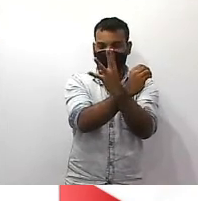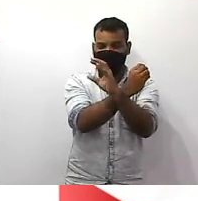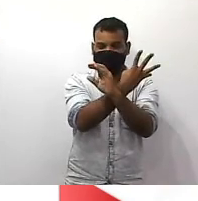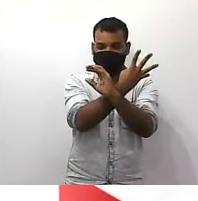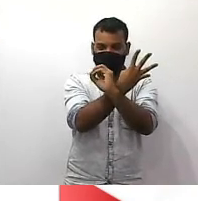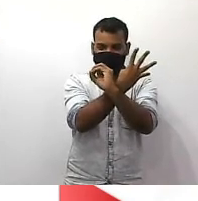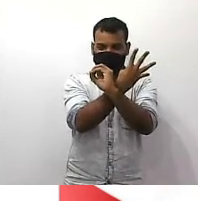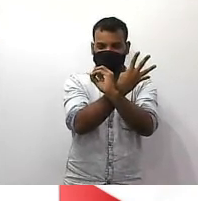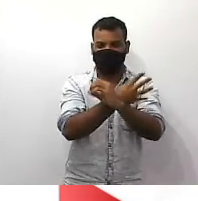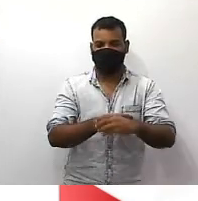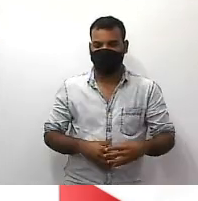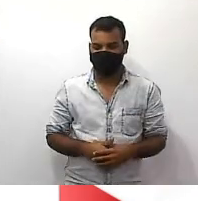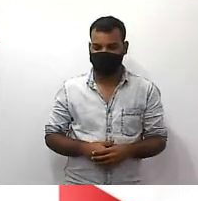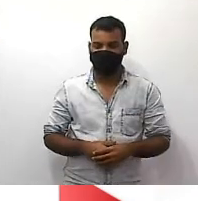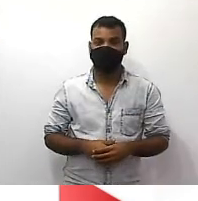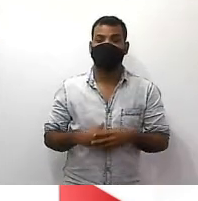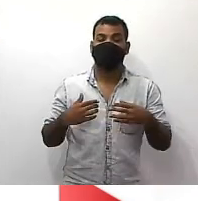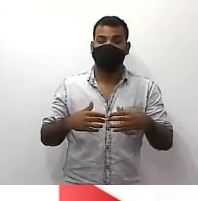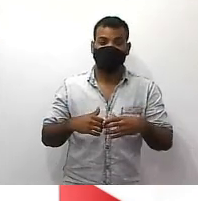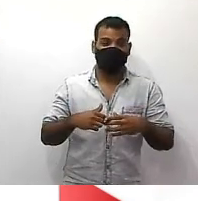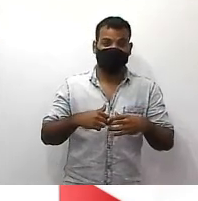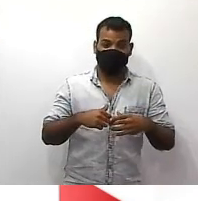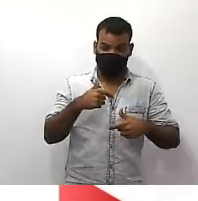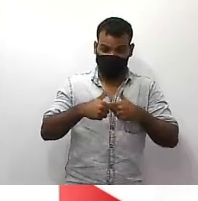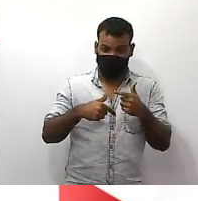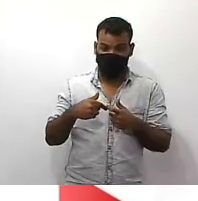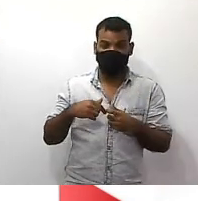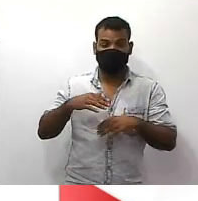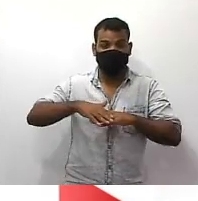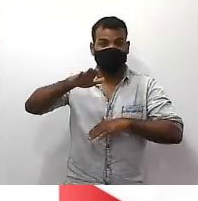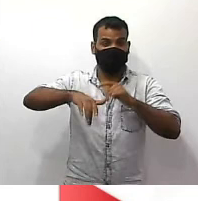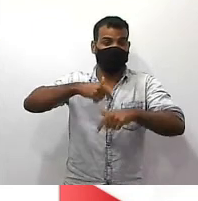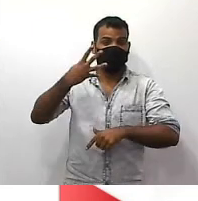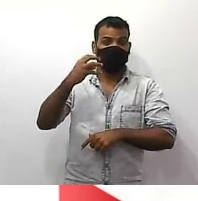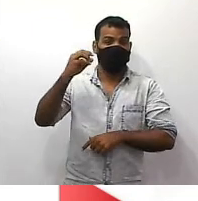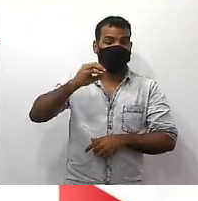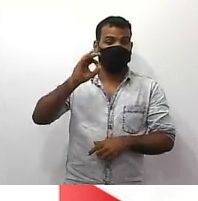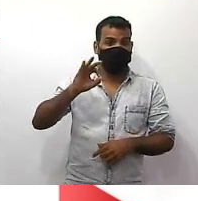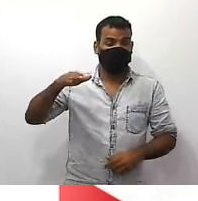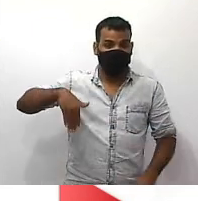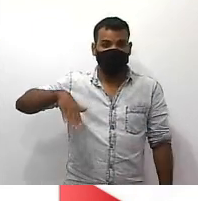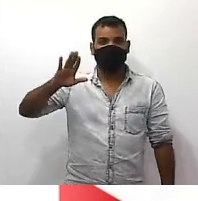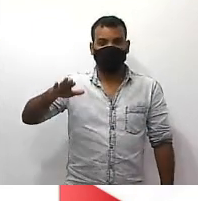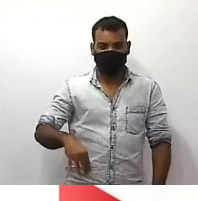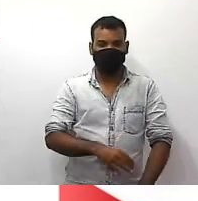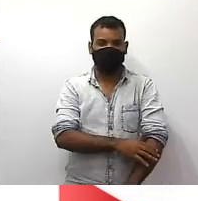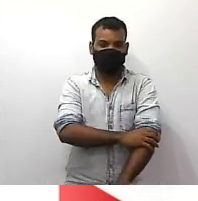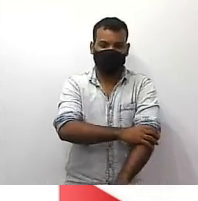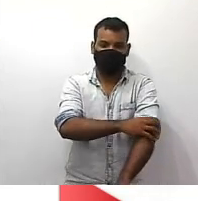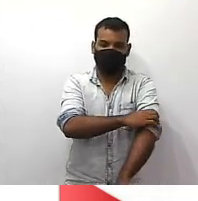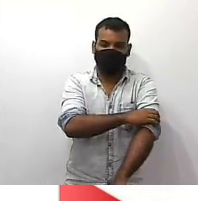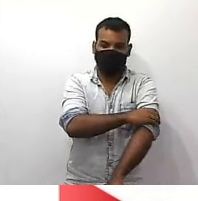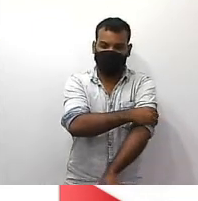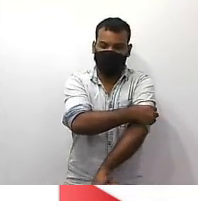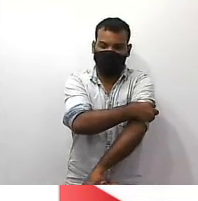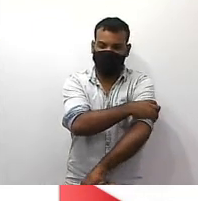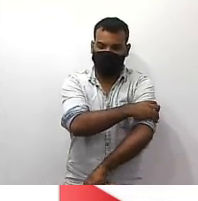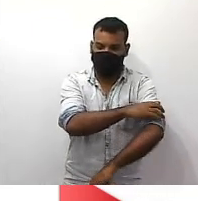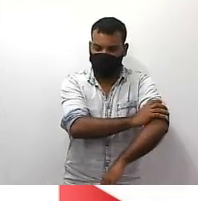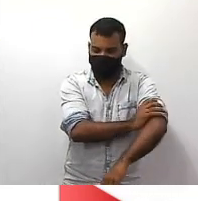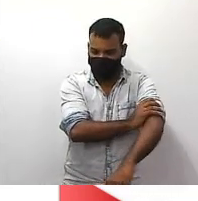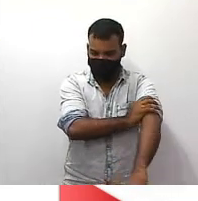trabalhou 40% a mais do que ele trabalhava anteriormente com as suas 30 horas